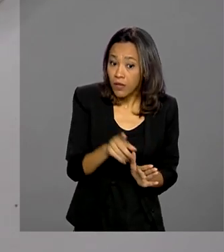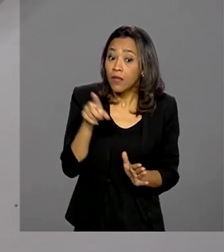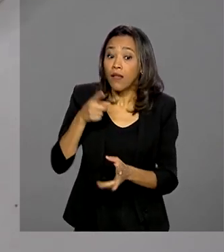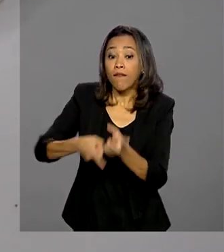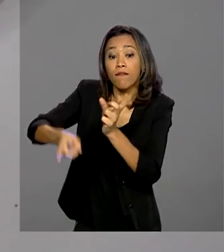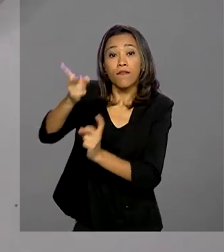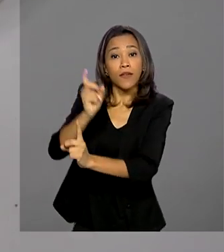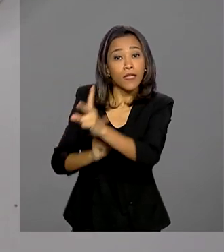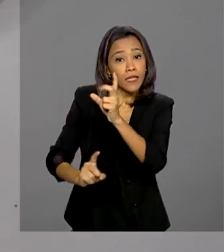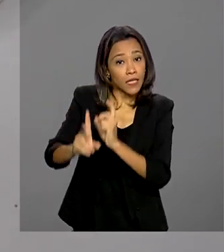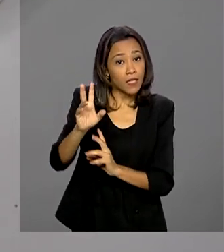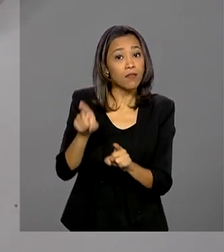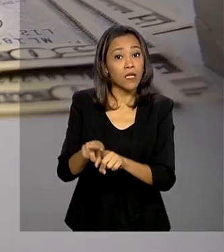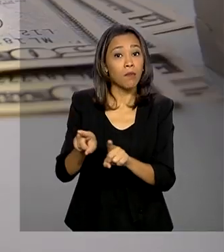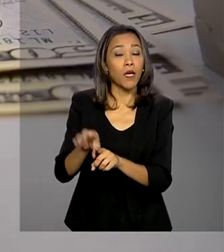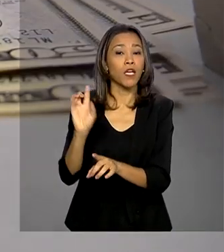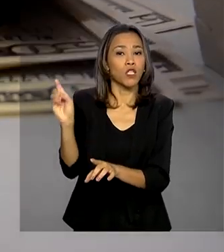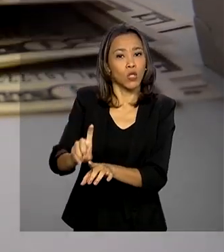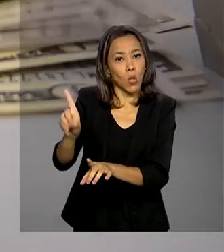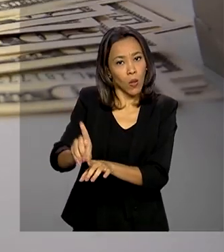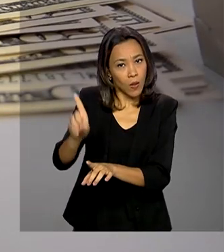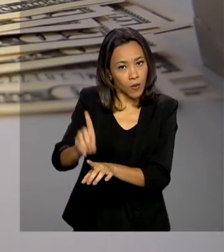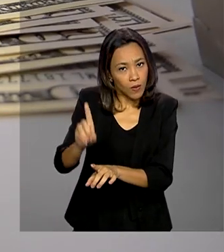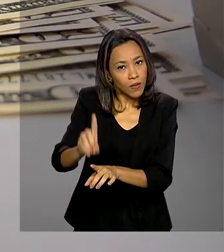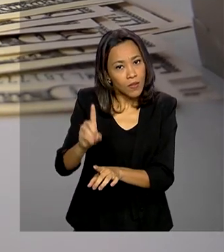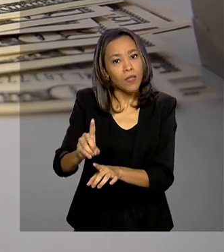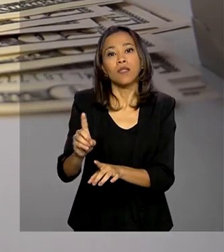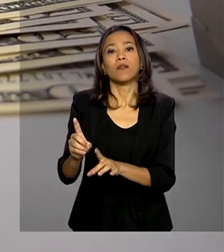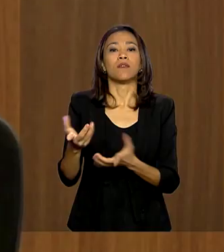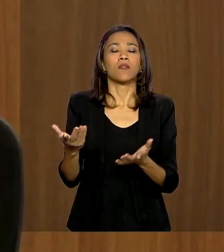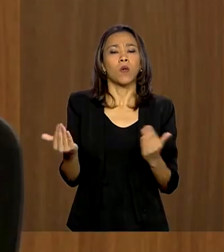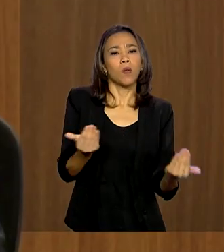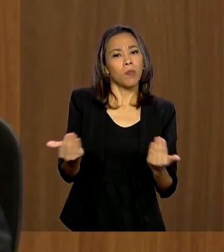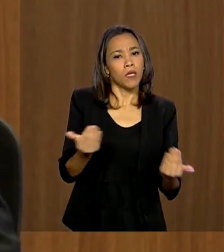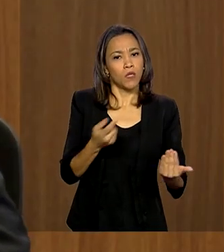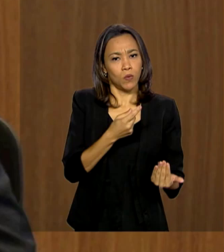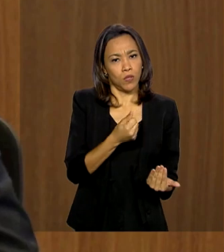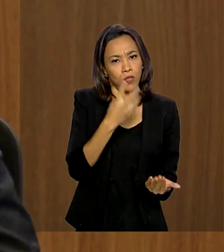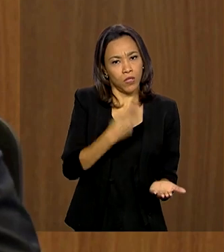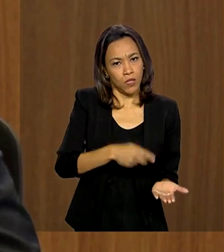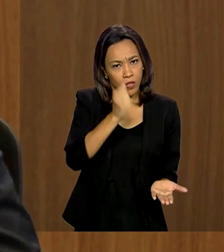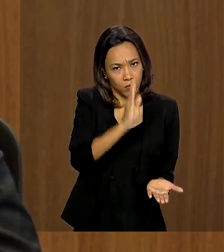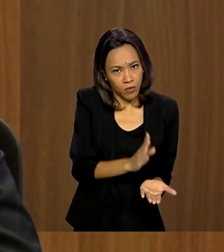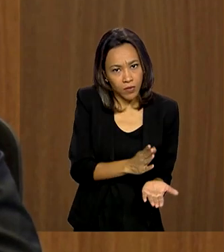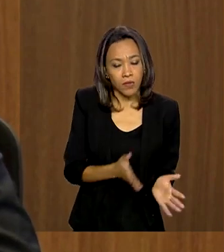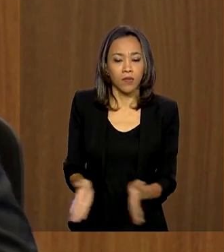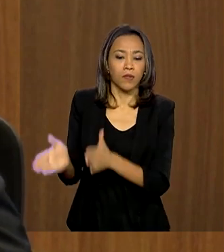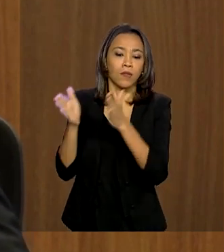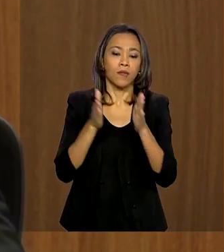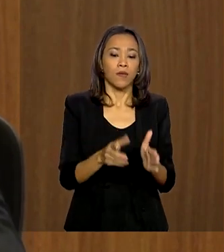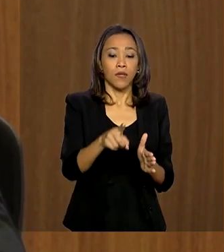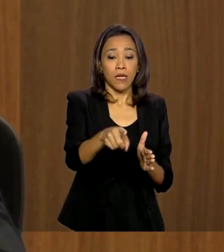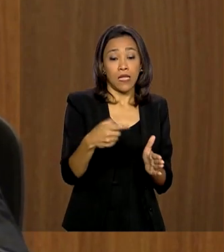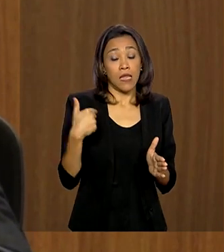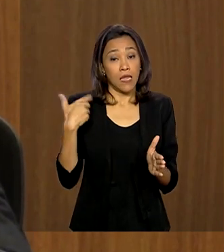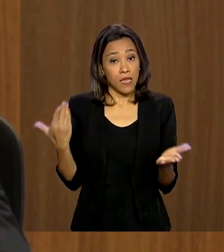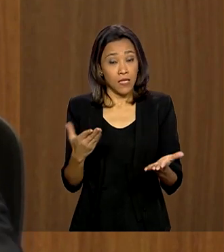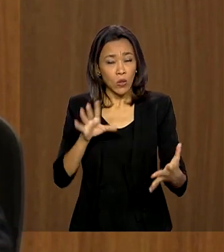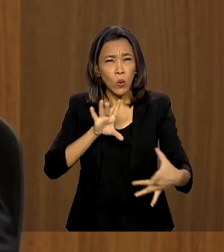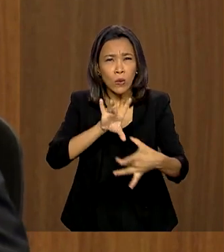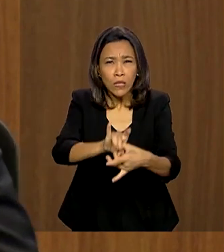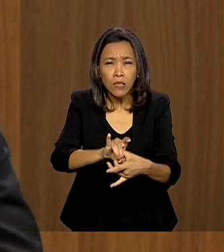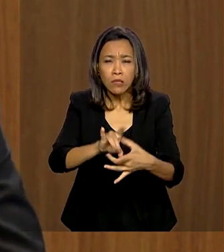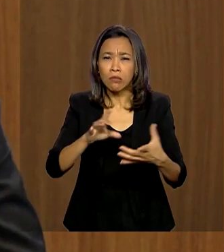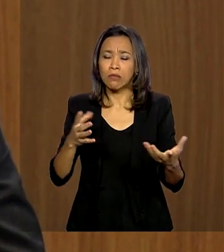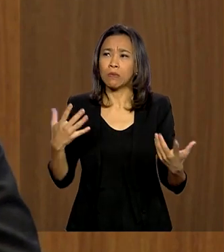para atenuar a cotação da moeda americana em relação ao real. Nesse cenário de crise é importante acompanhar os dados dia